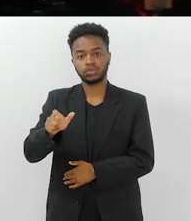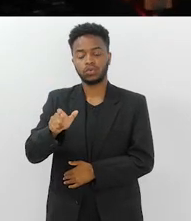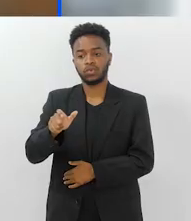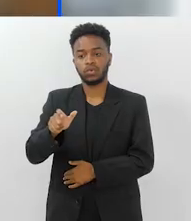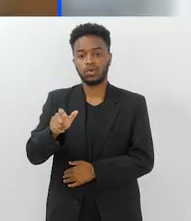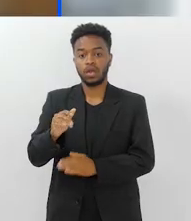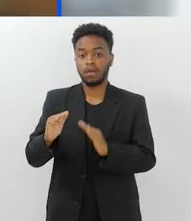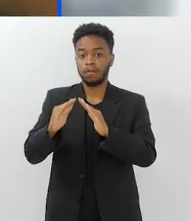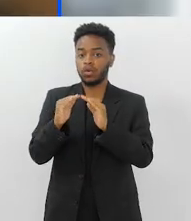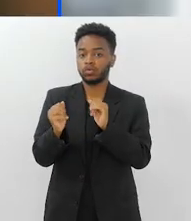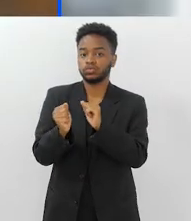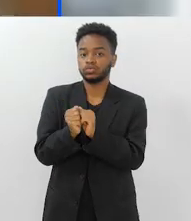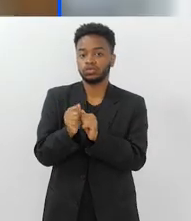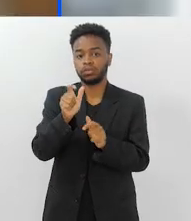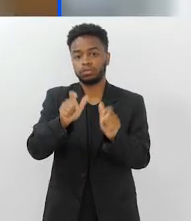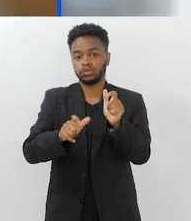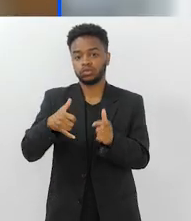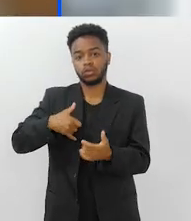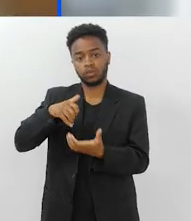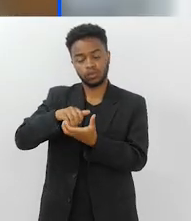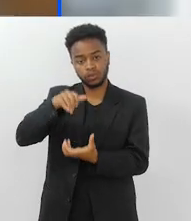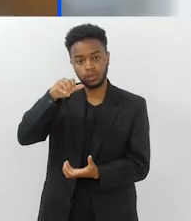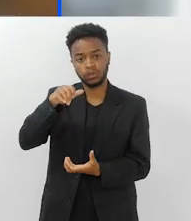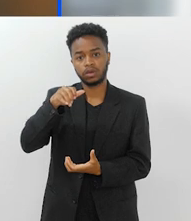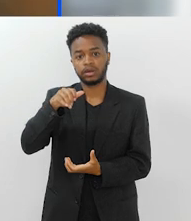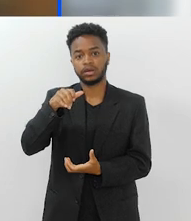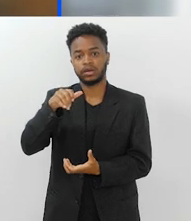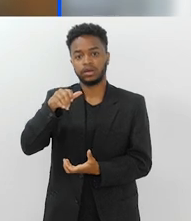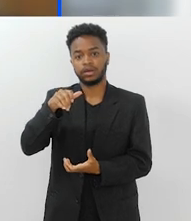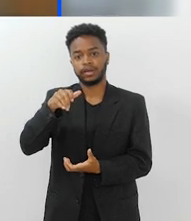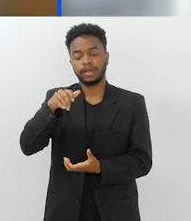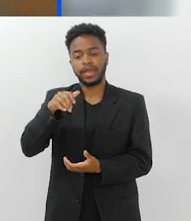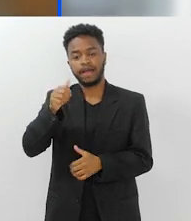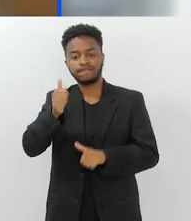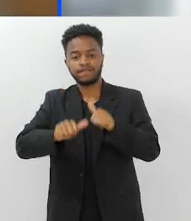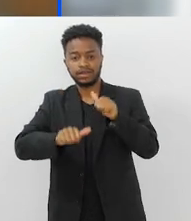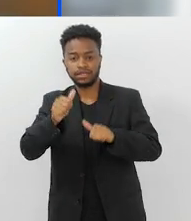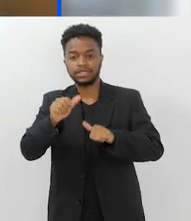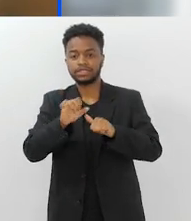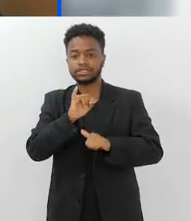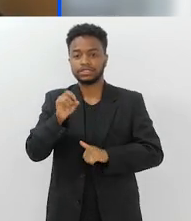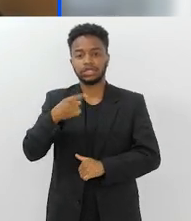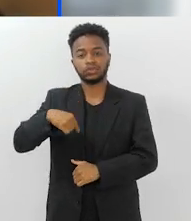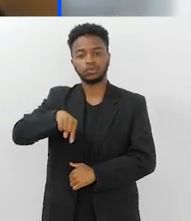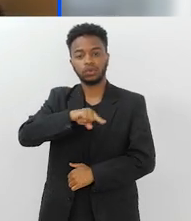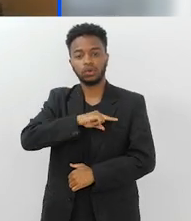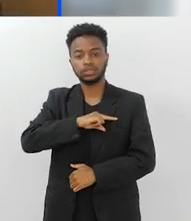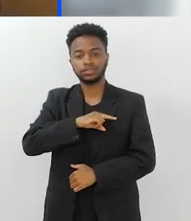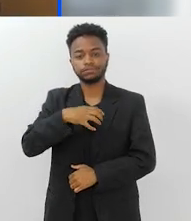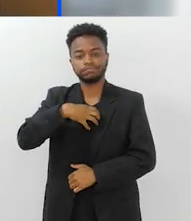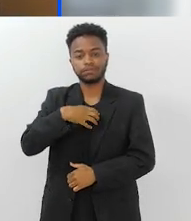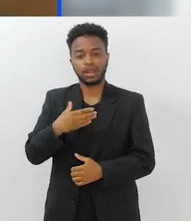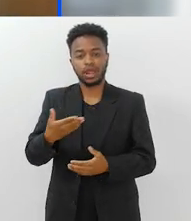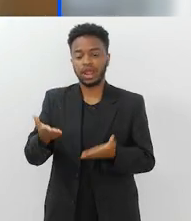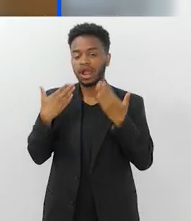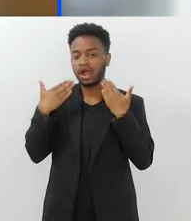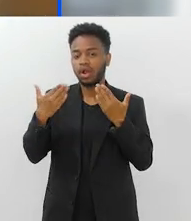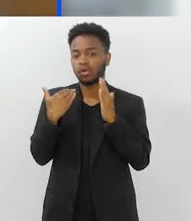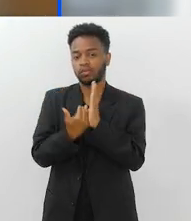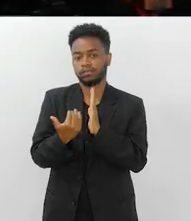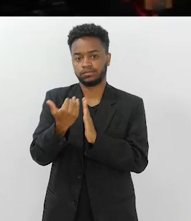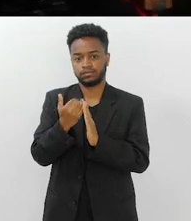com pessoas idosas, né, façam essa curadoria quando a gente está enfrentando um calor extremo.